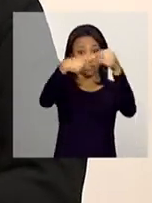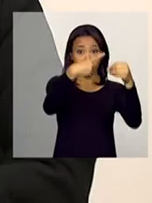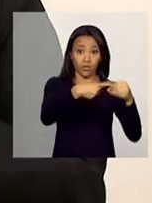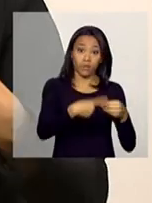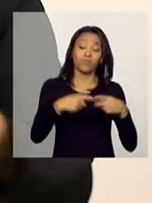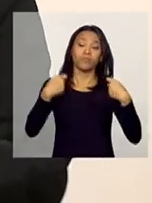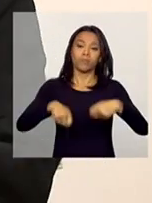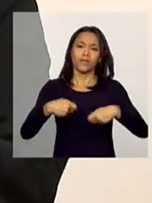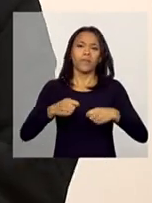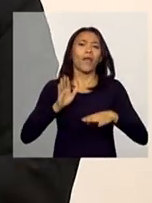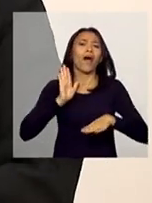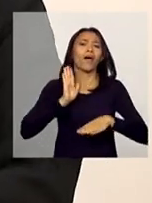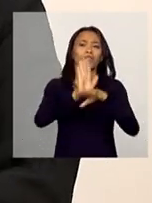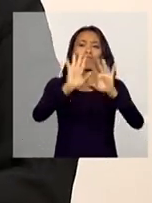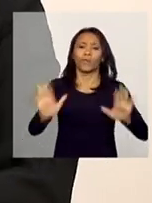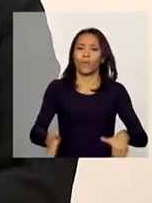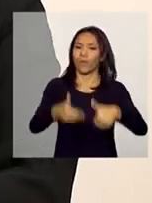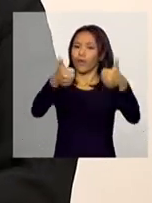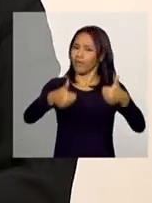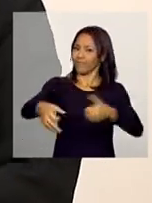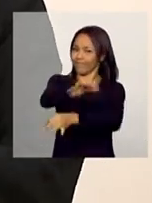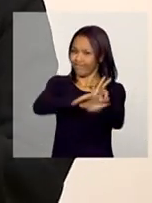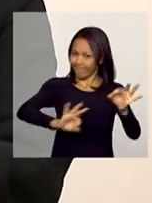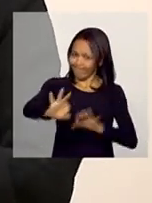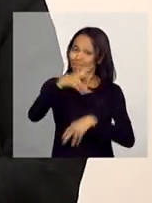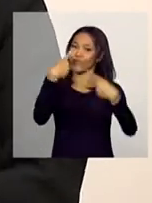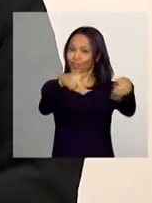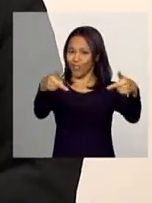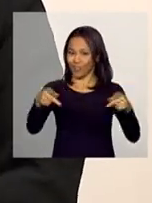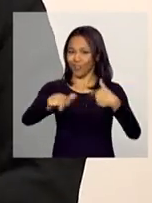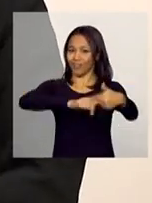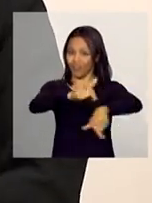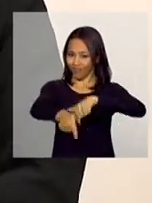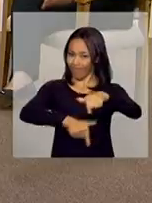para ajudar na melhor organização do serviço, da integração.